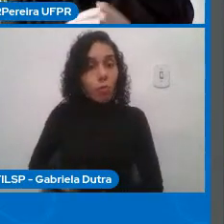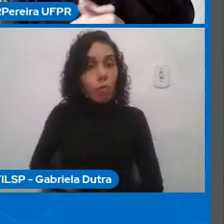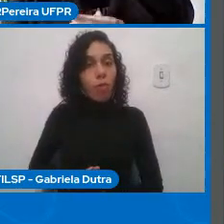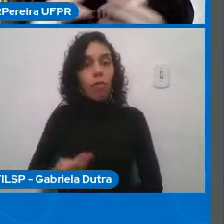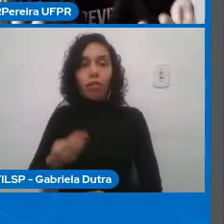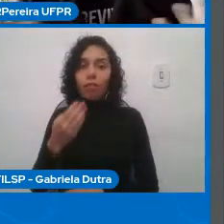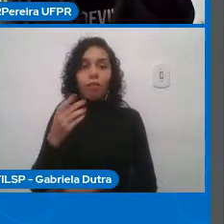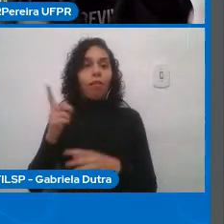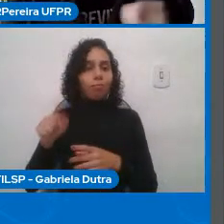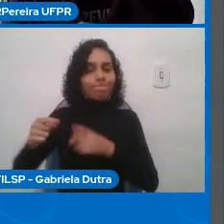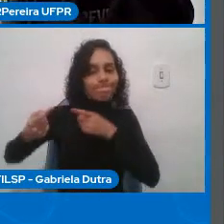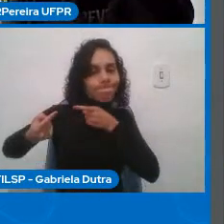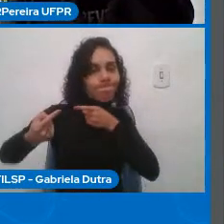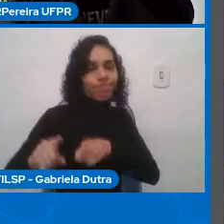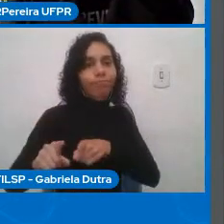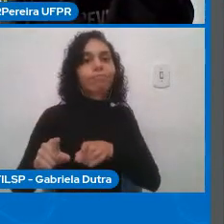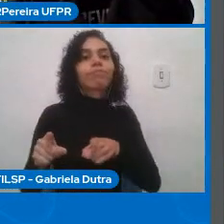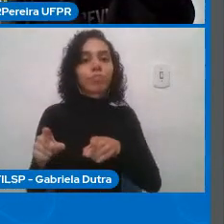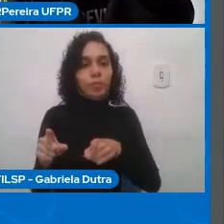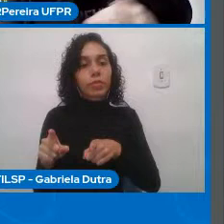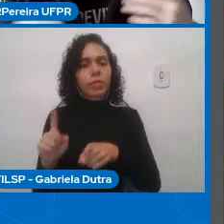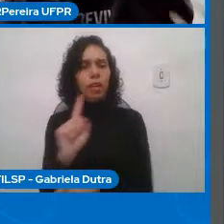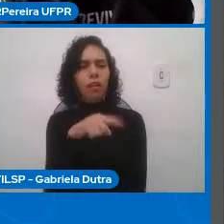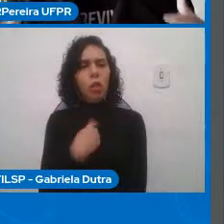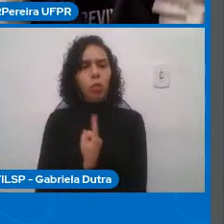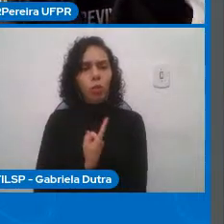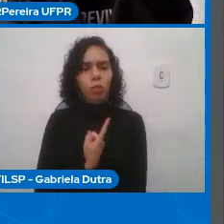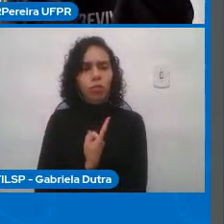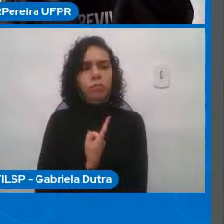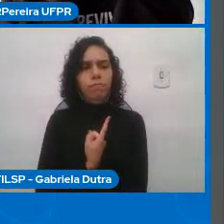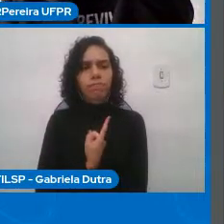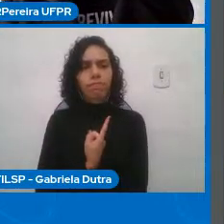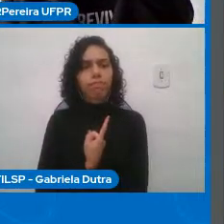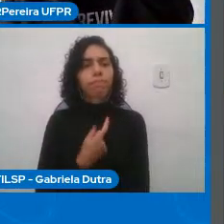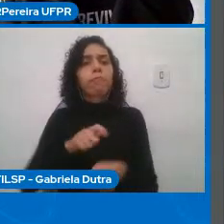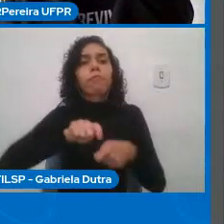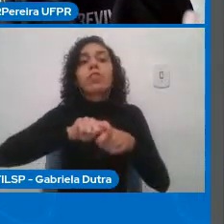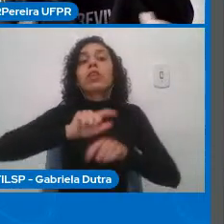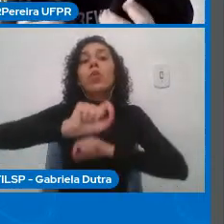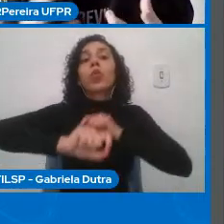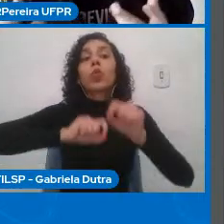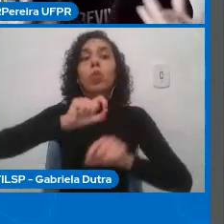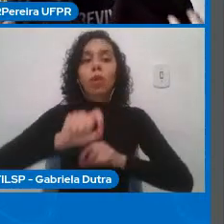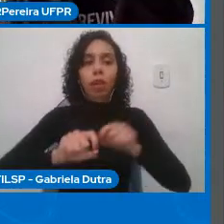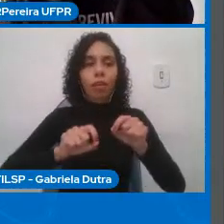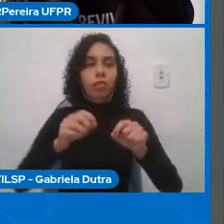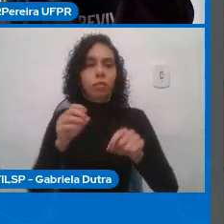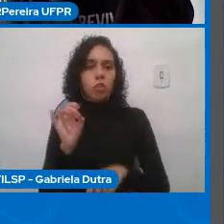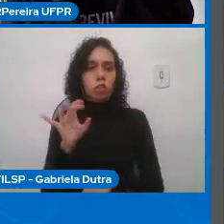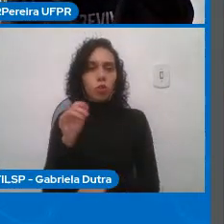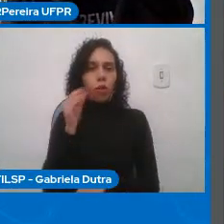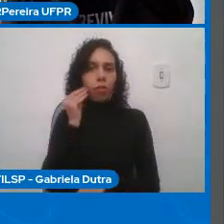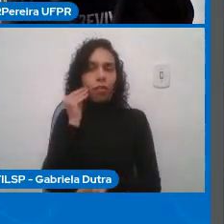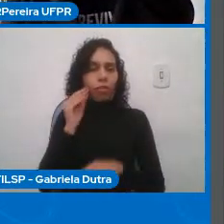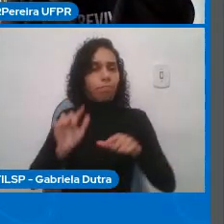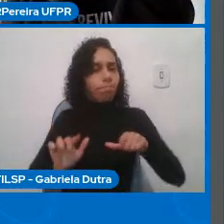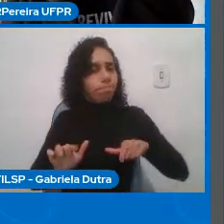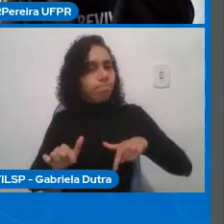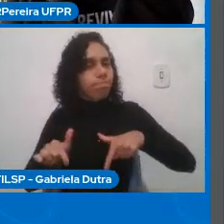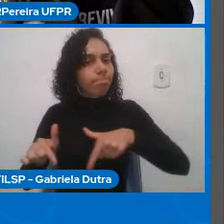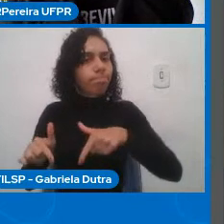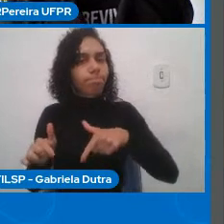atacada. e o que que nós estamos fazendo além de tentar reagir? Que tipo de debate nós estamos